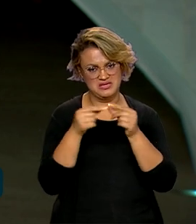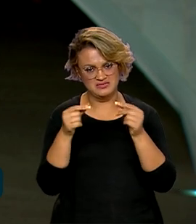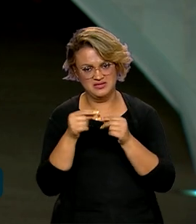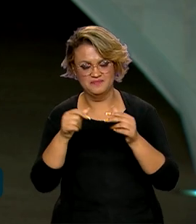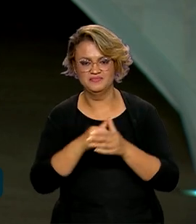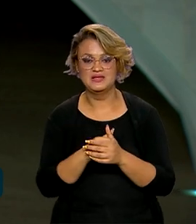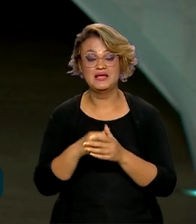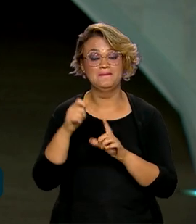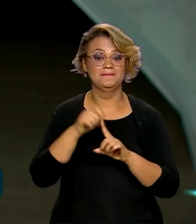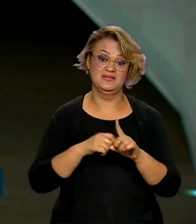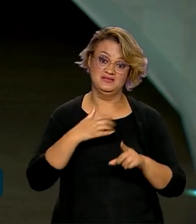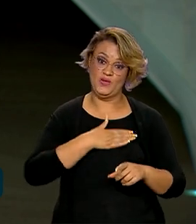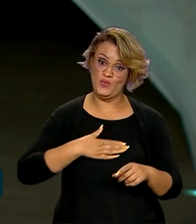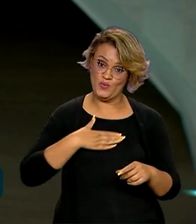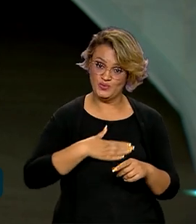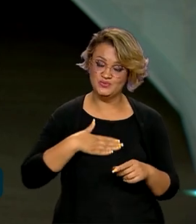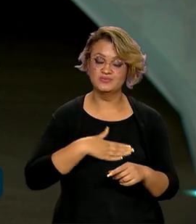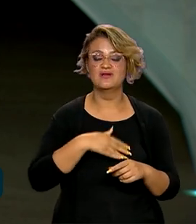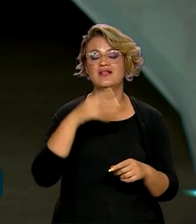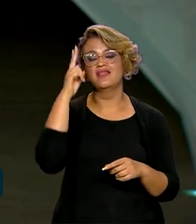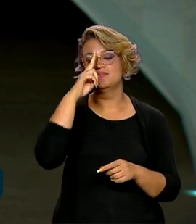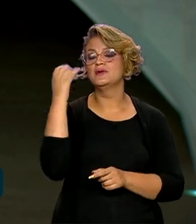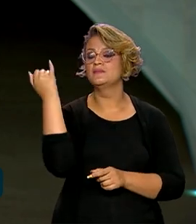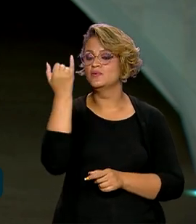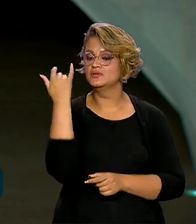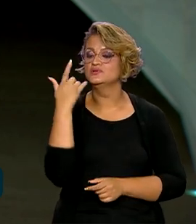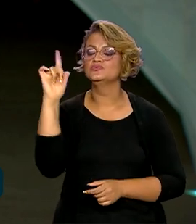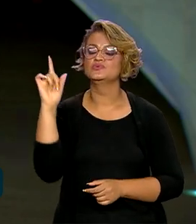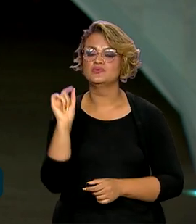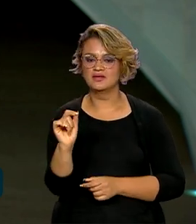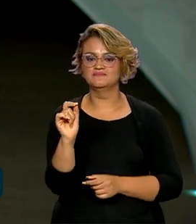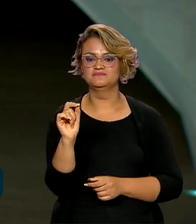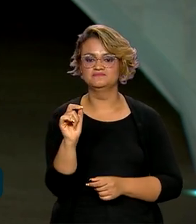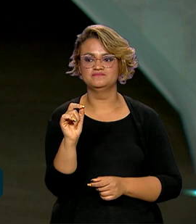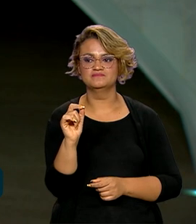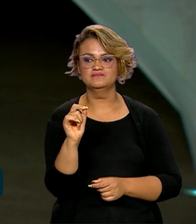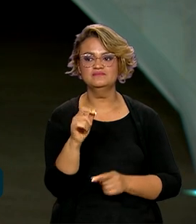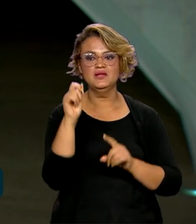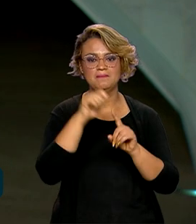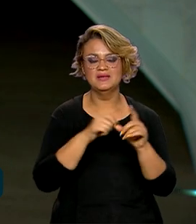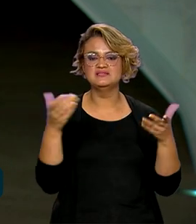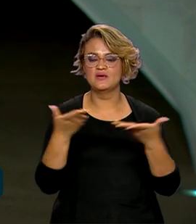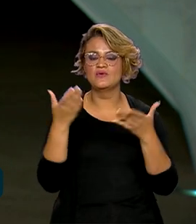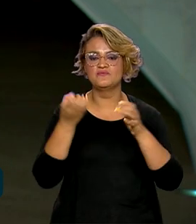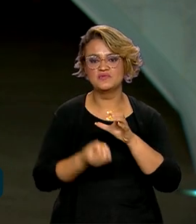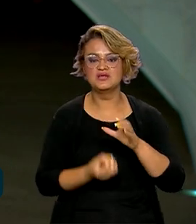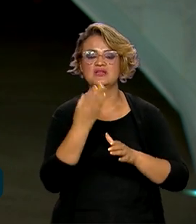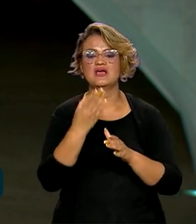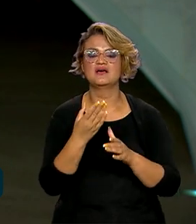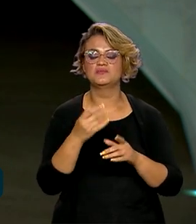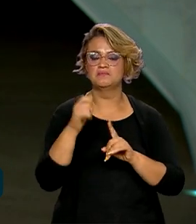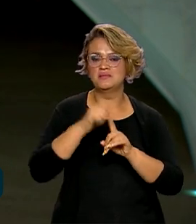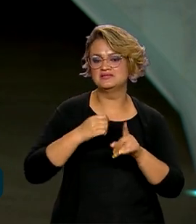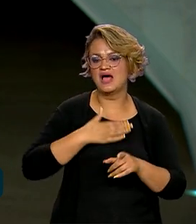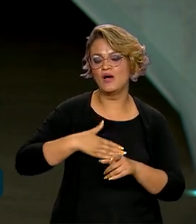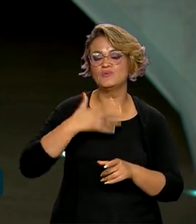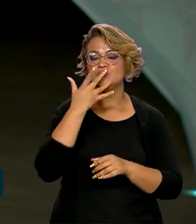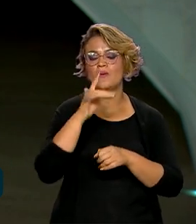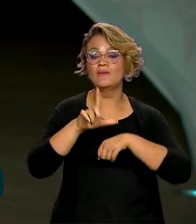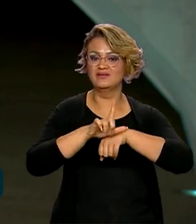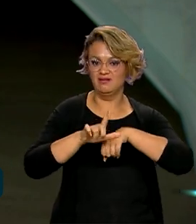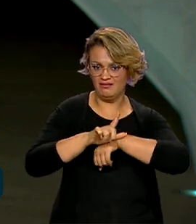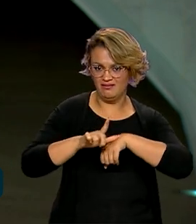estamos em agosto, também é importante lembrar que neste mês foi instituído o agosto Lilás,